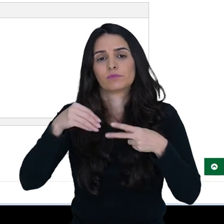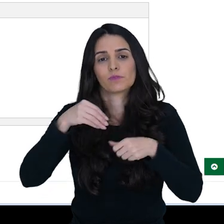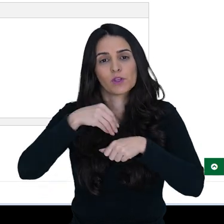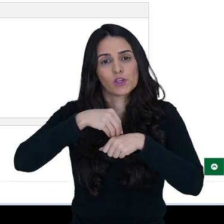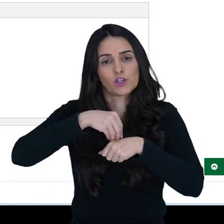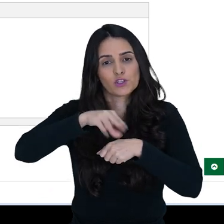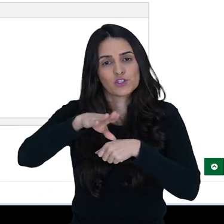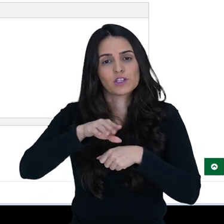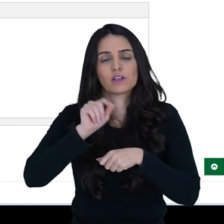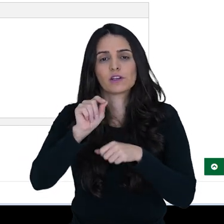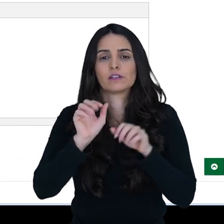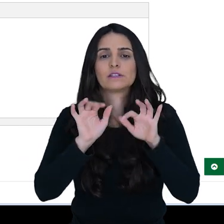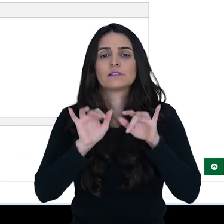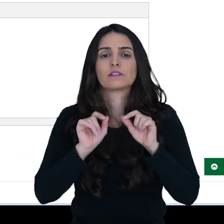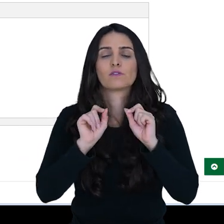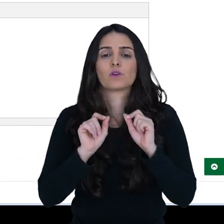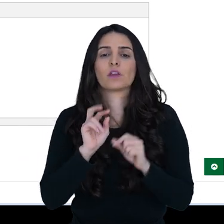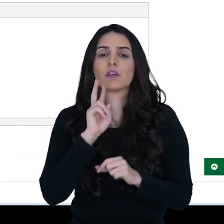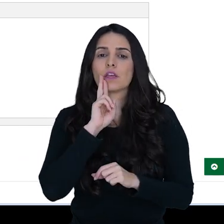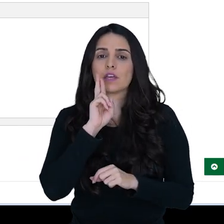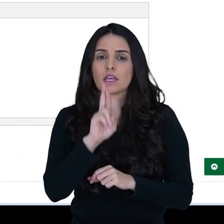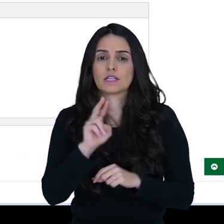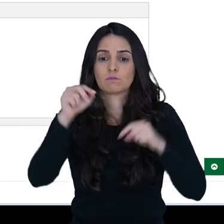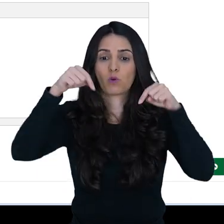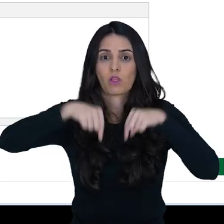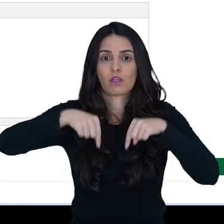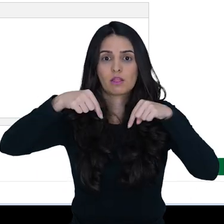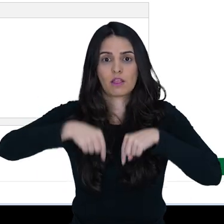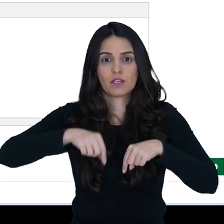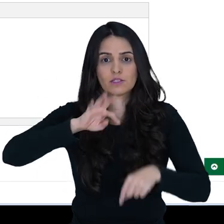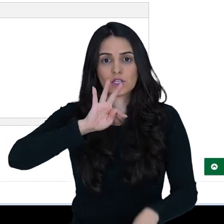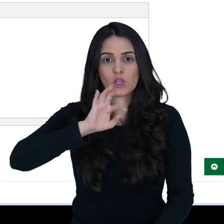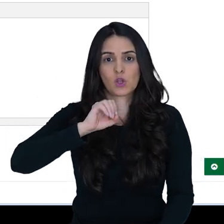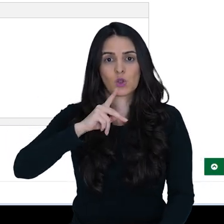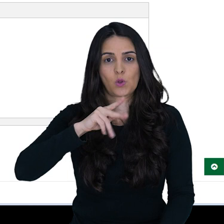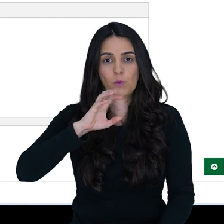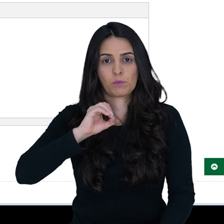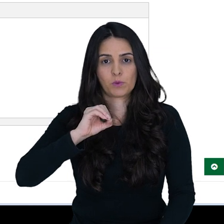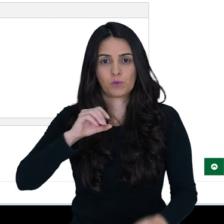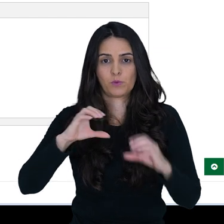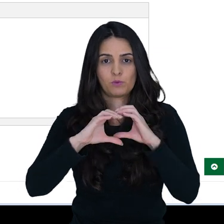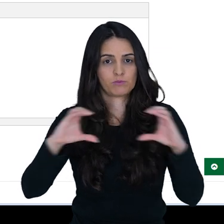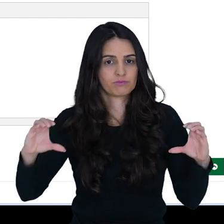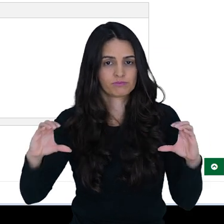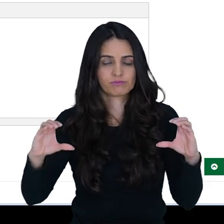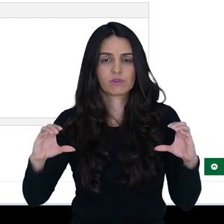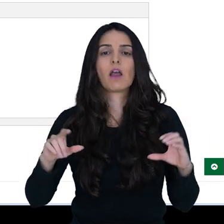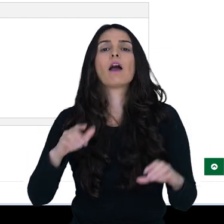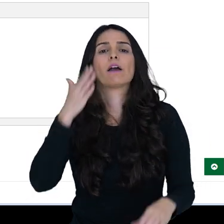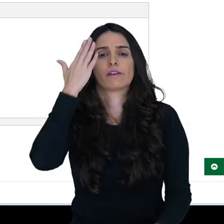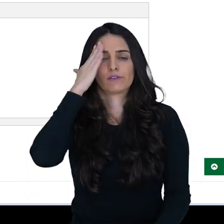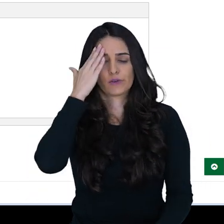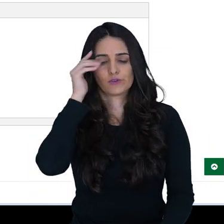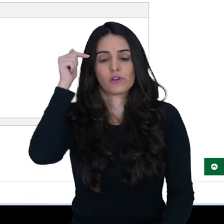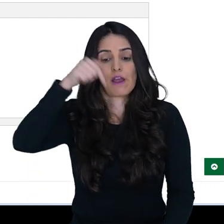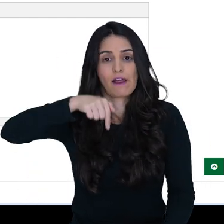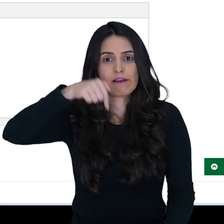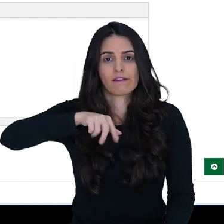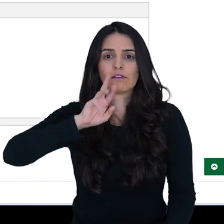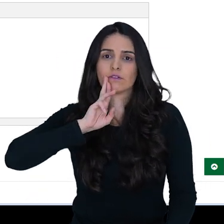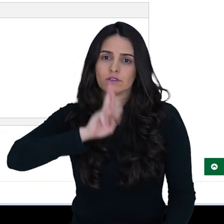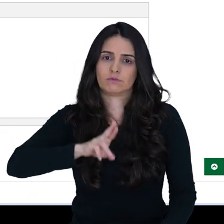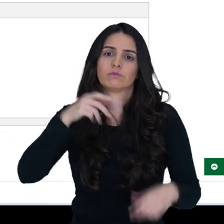você escrever da seguinte forma. Responda neste tópico. Não tem erro. O aluno, ele vai entender